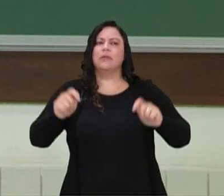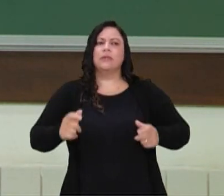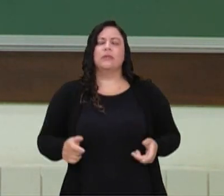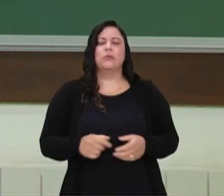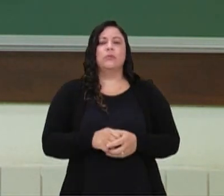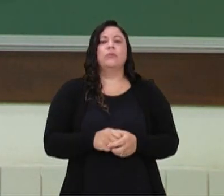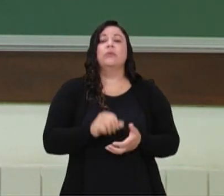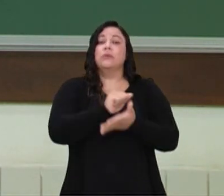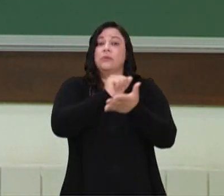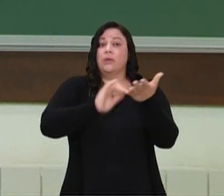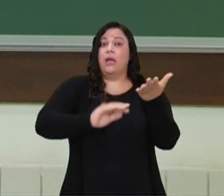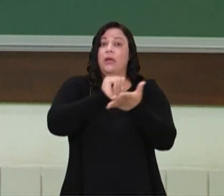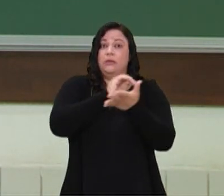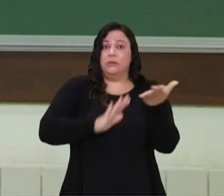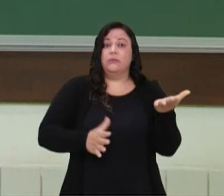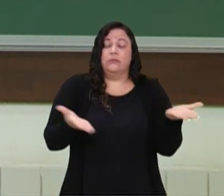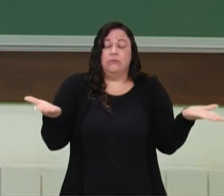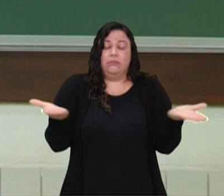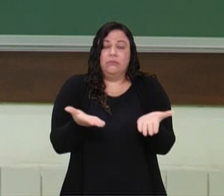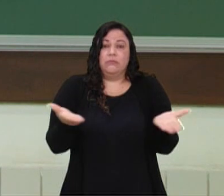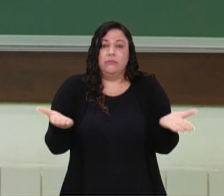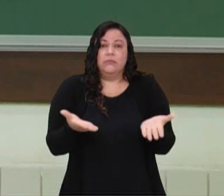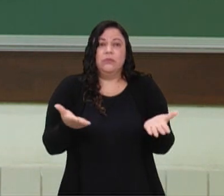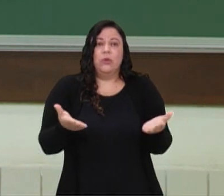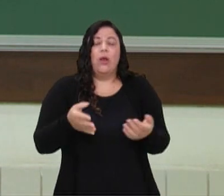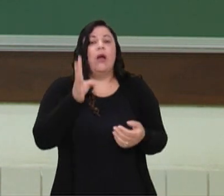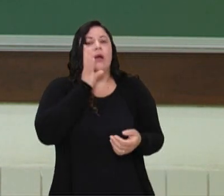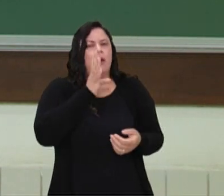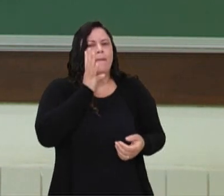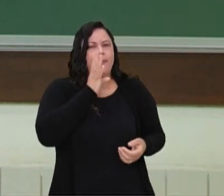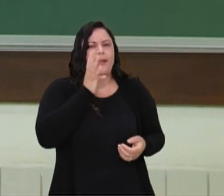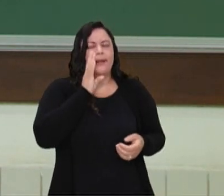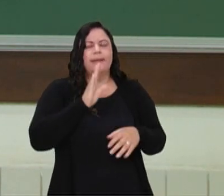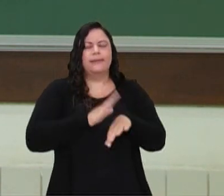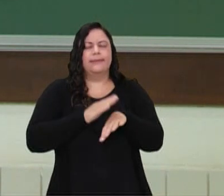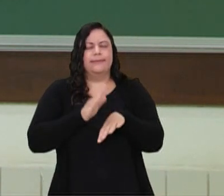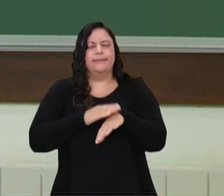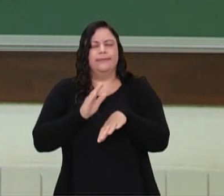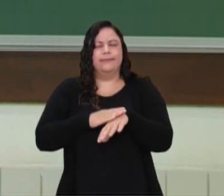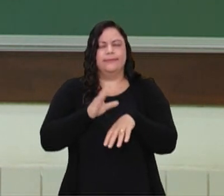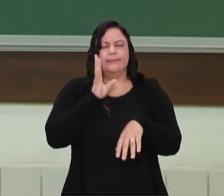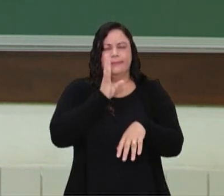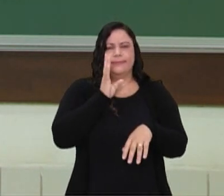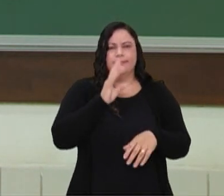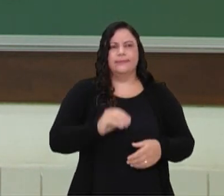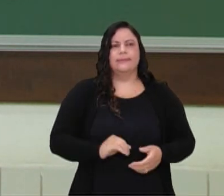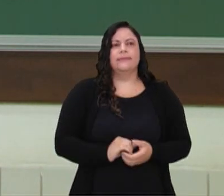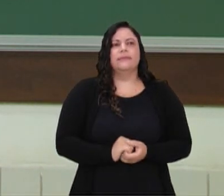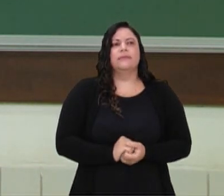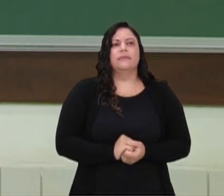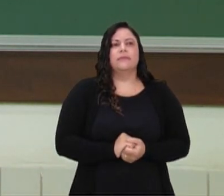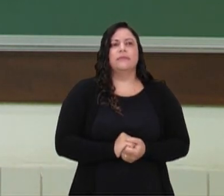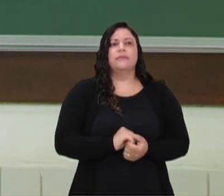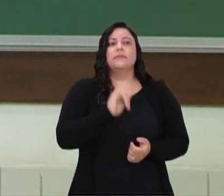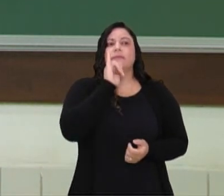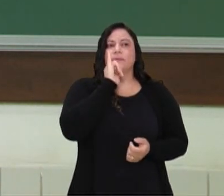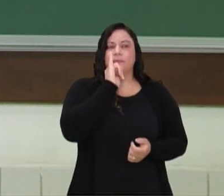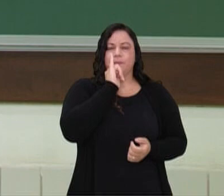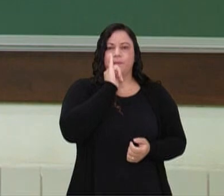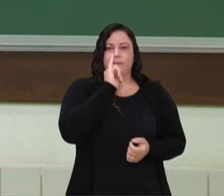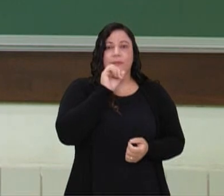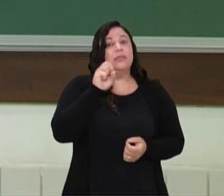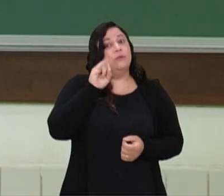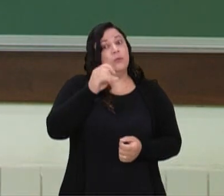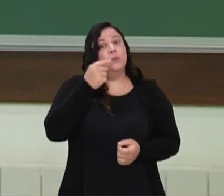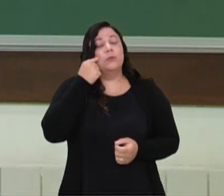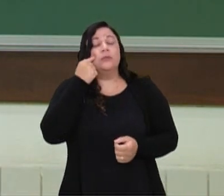intenção da atividade, a gente tem uma atividade que é bem legal da gente fazer. Então, eu coloco aqui, por exemplo, se você acha